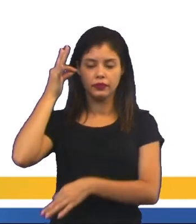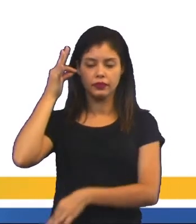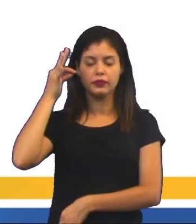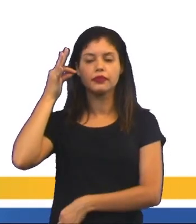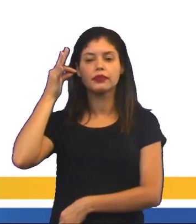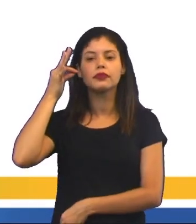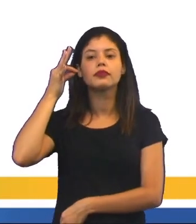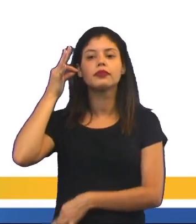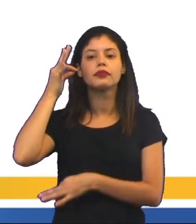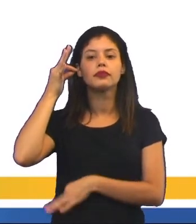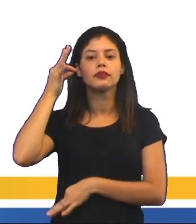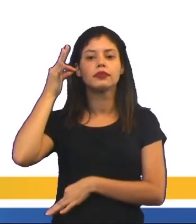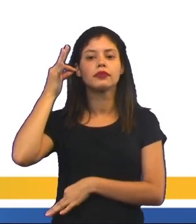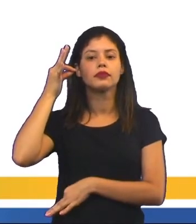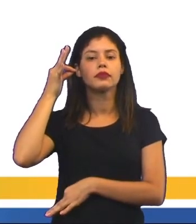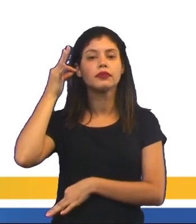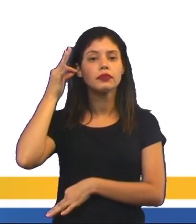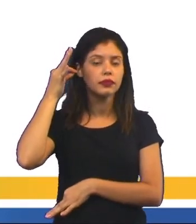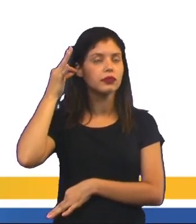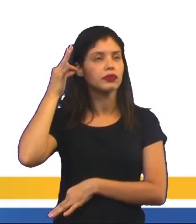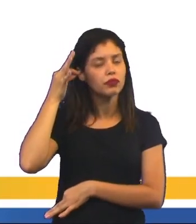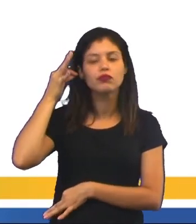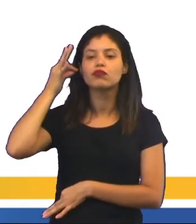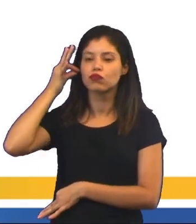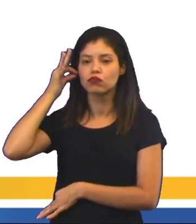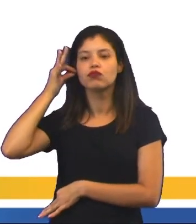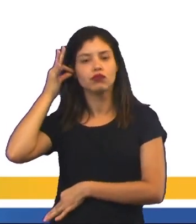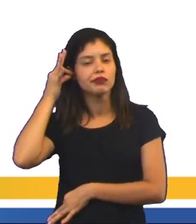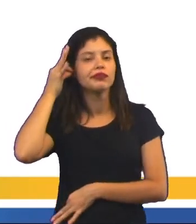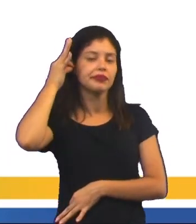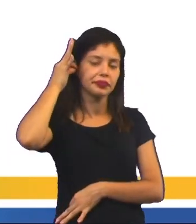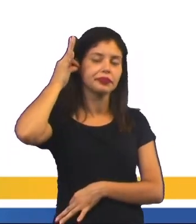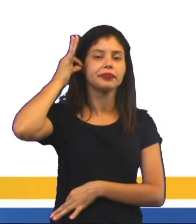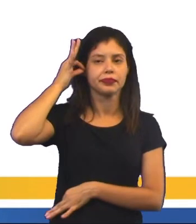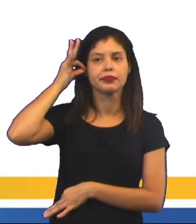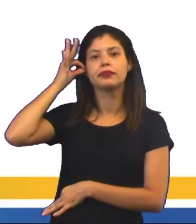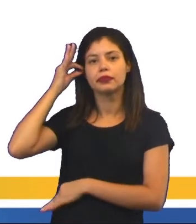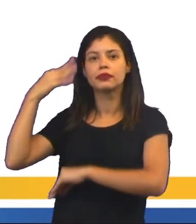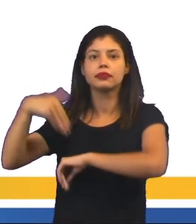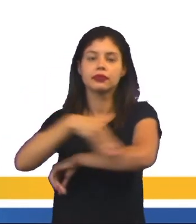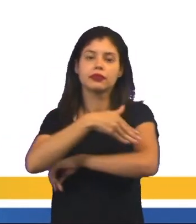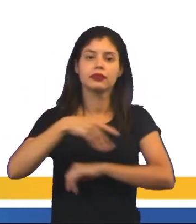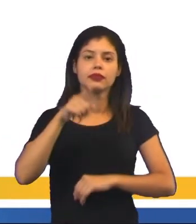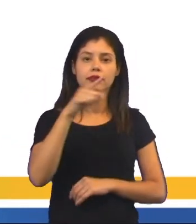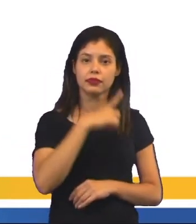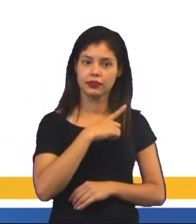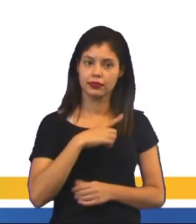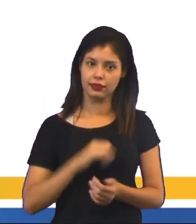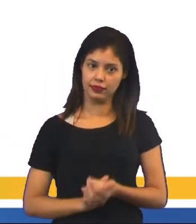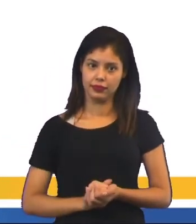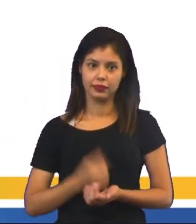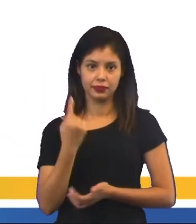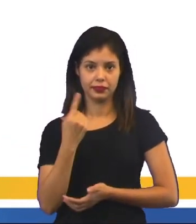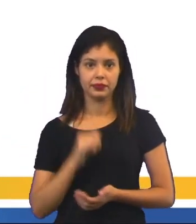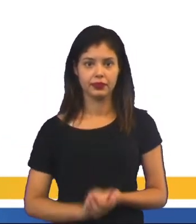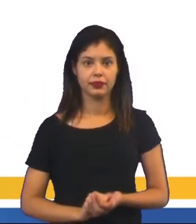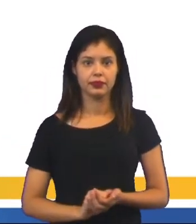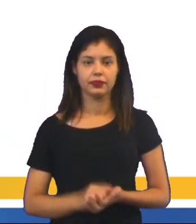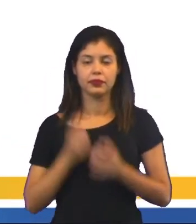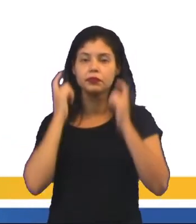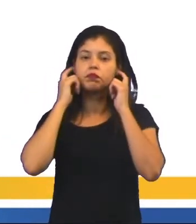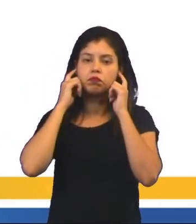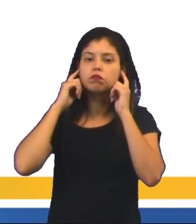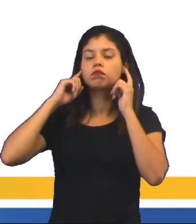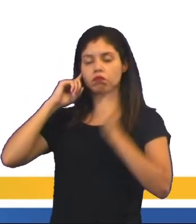cintura, na bitaca, no cinturão e saía feliz da vida pela rua que você tinha o Walkman com o seu